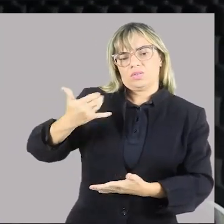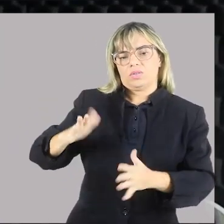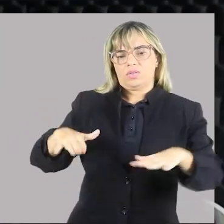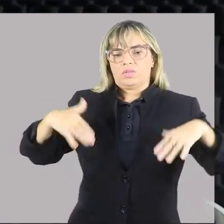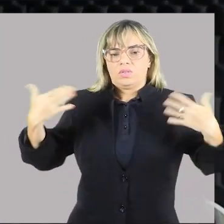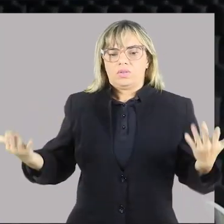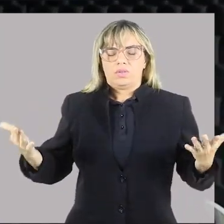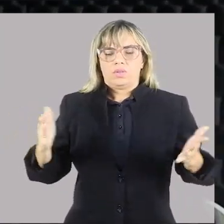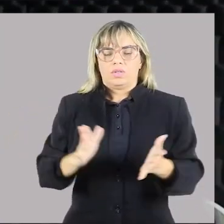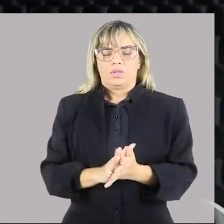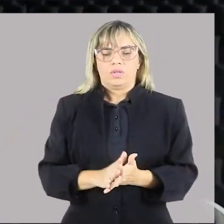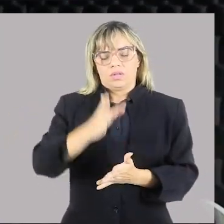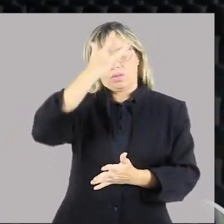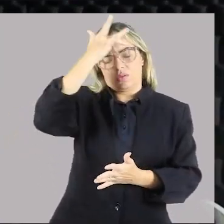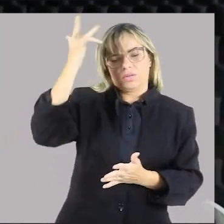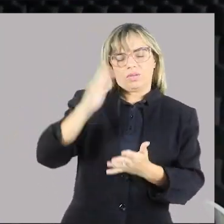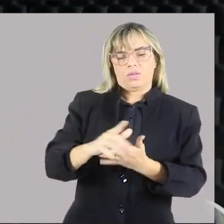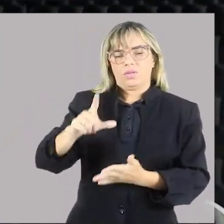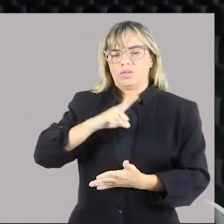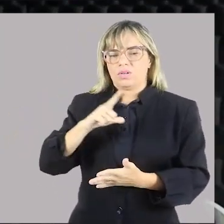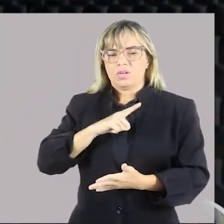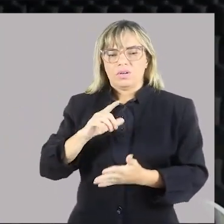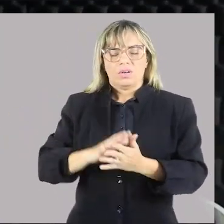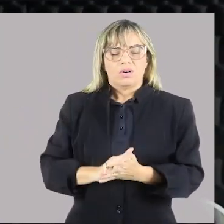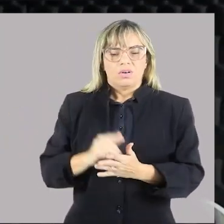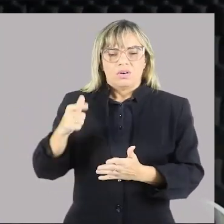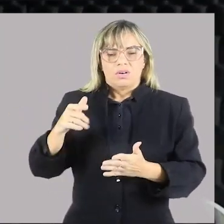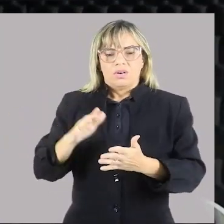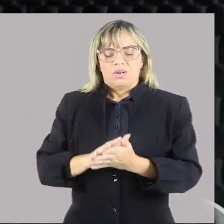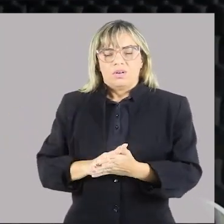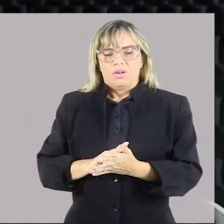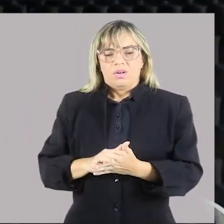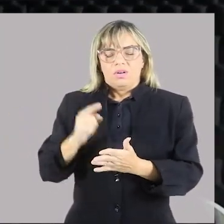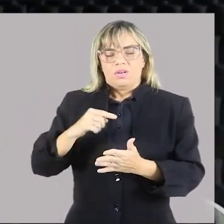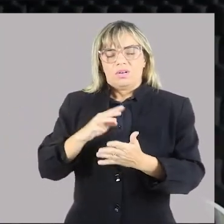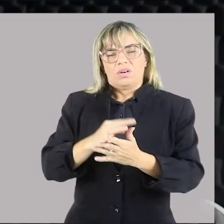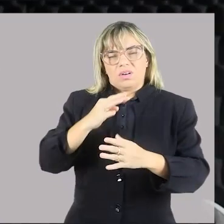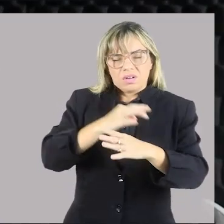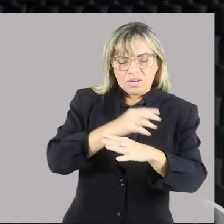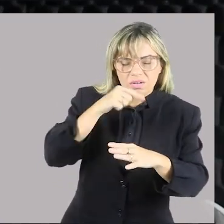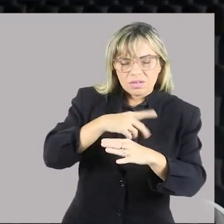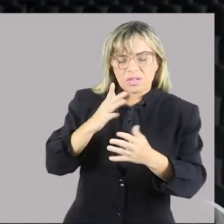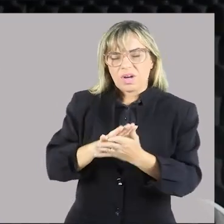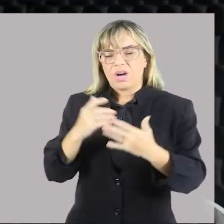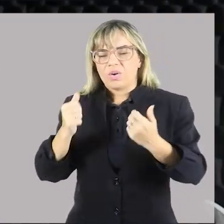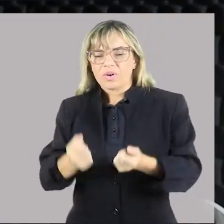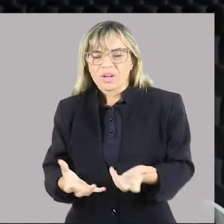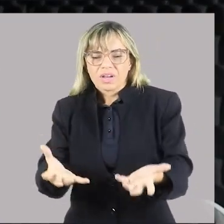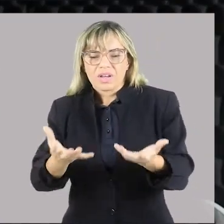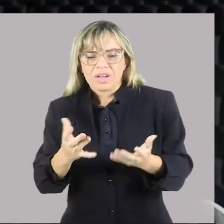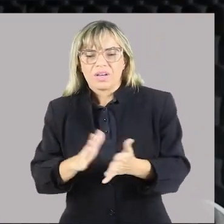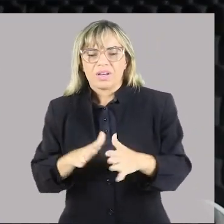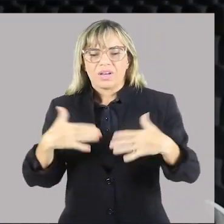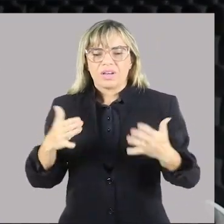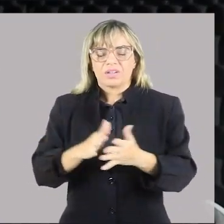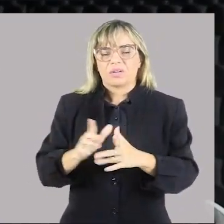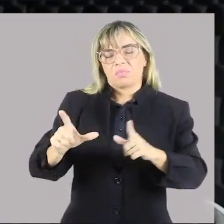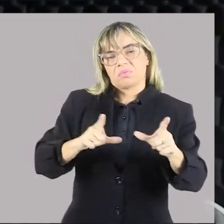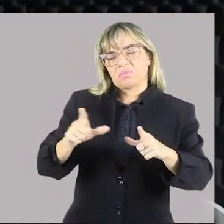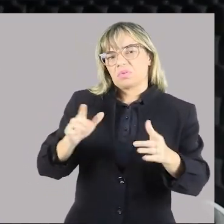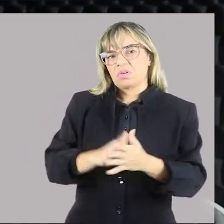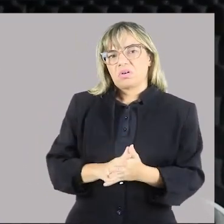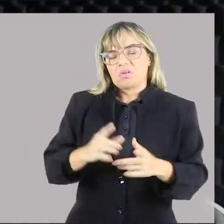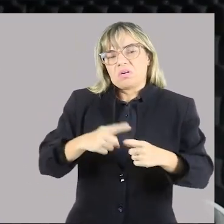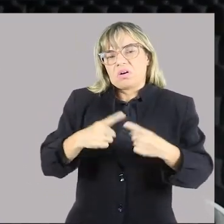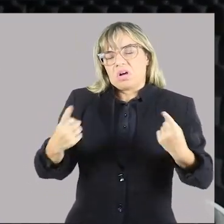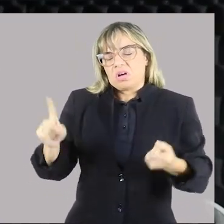Então, são pessoas que tentaram de todas as formas, bateram, bateram, bateram, bateram, bateram, não